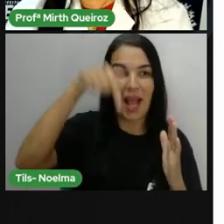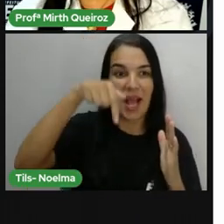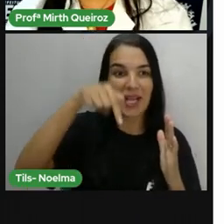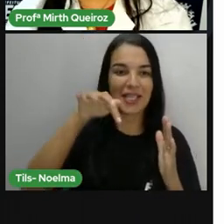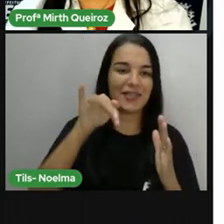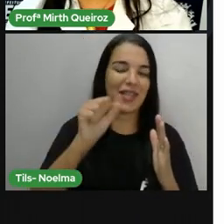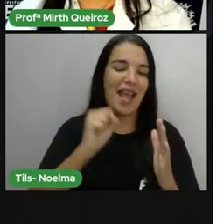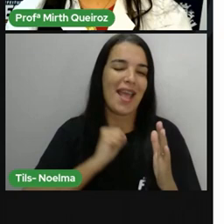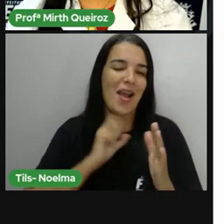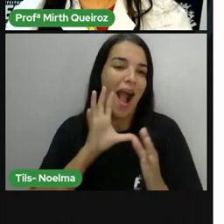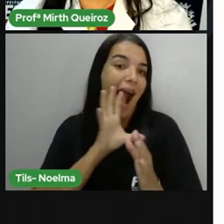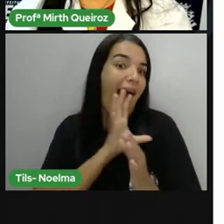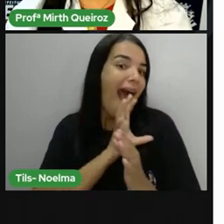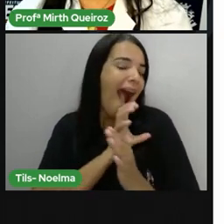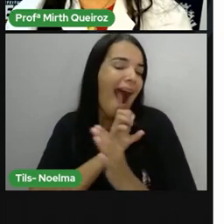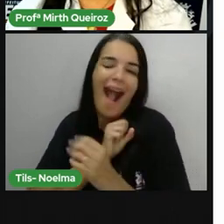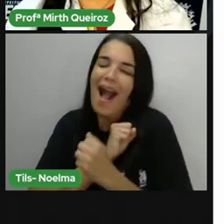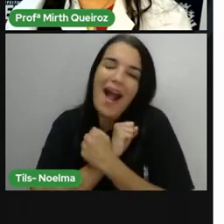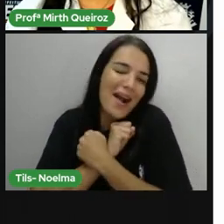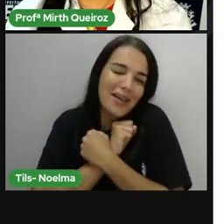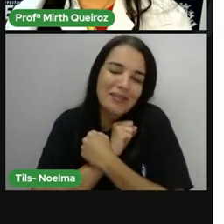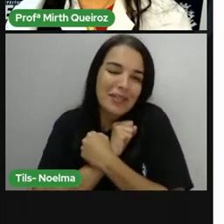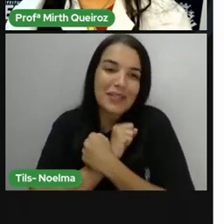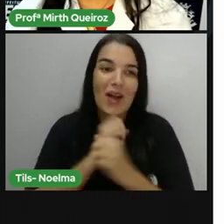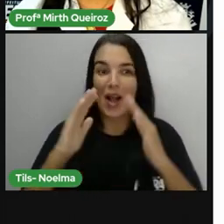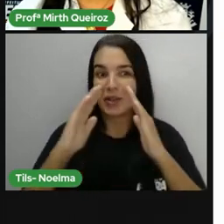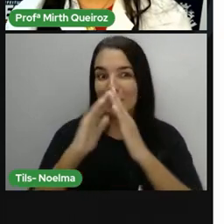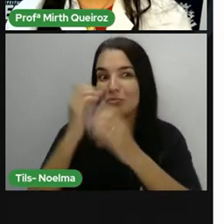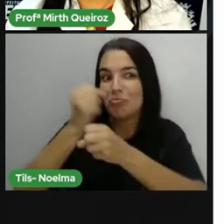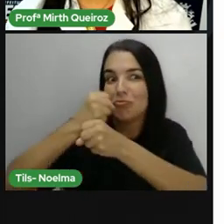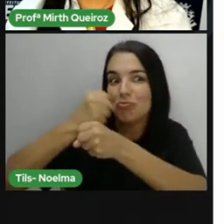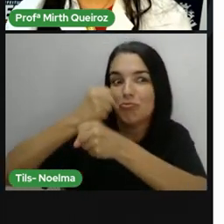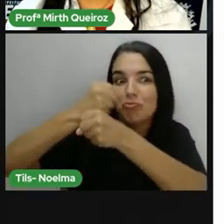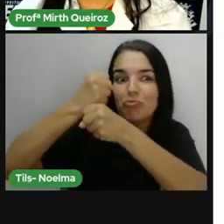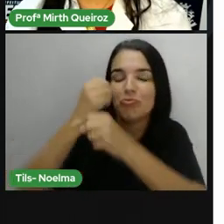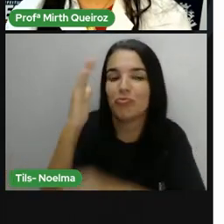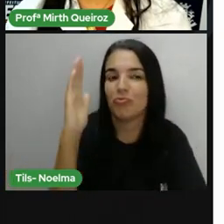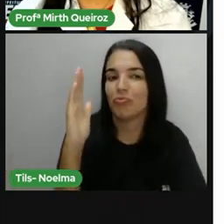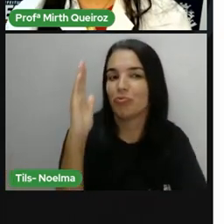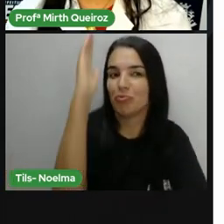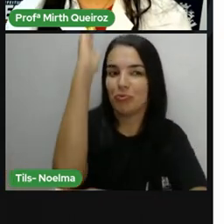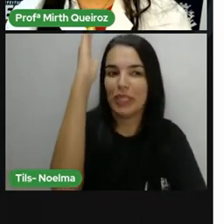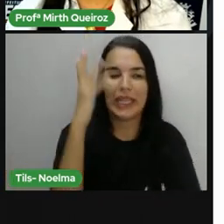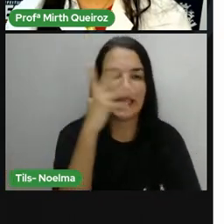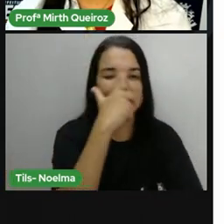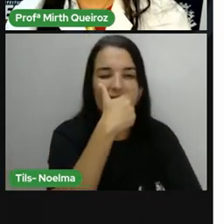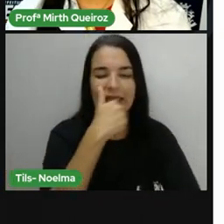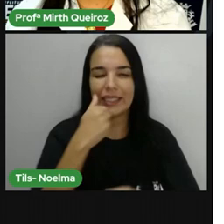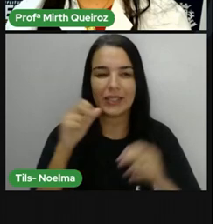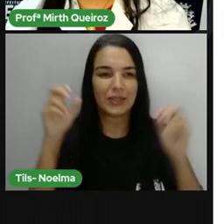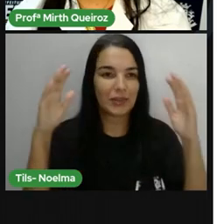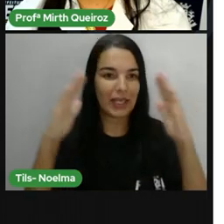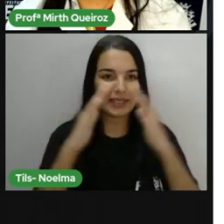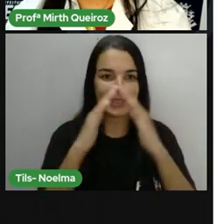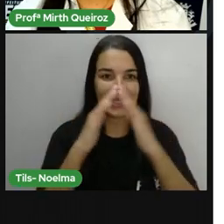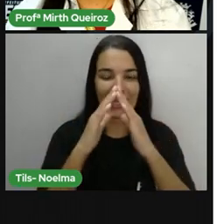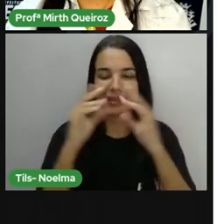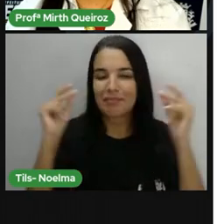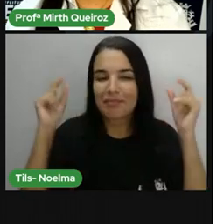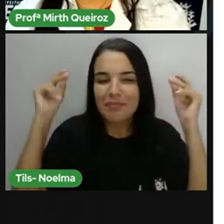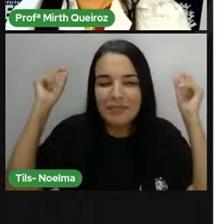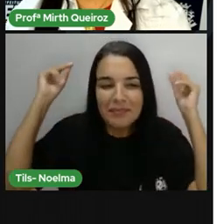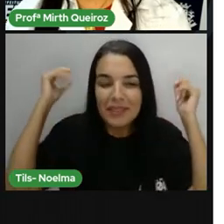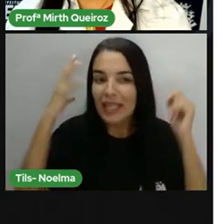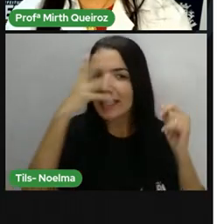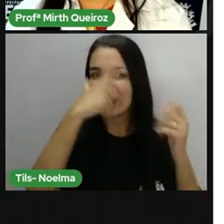apaixonada Por essas construções Esses prédios Modelos neoclássicos São muito, muito